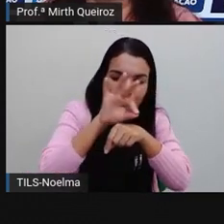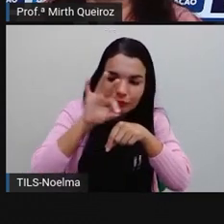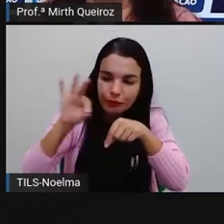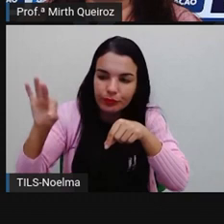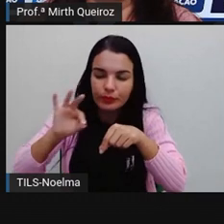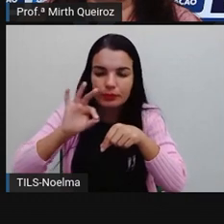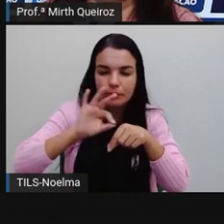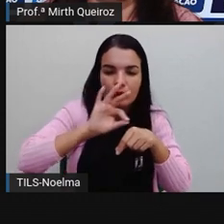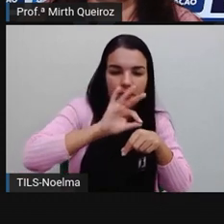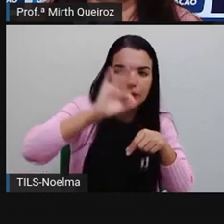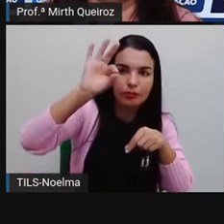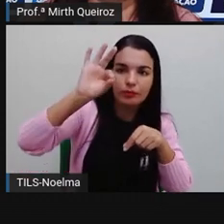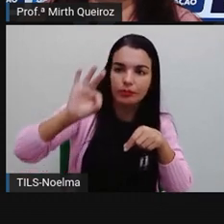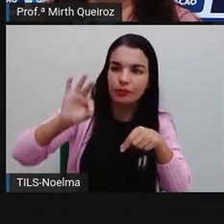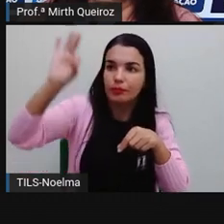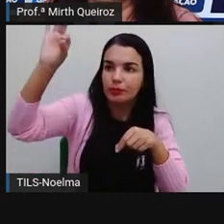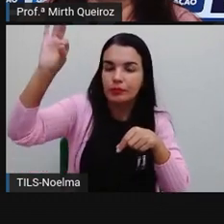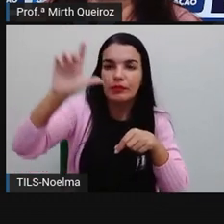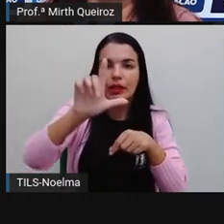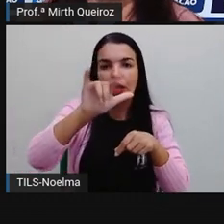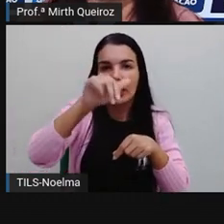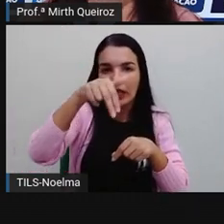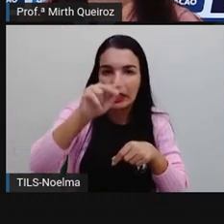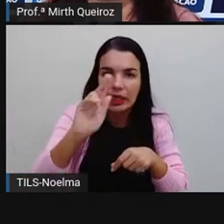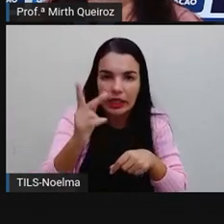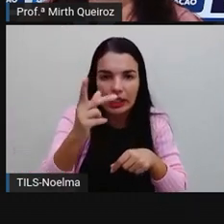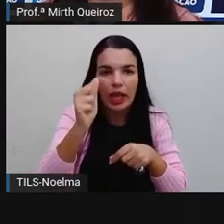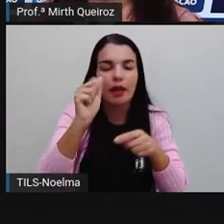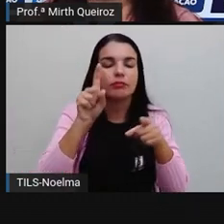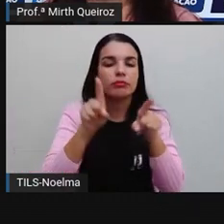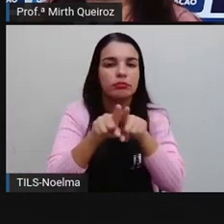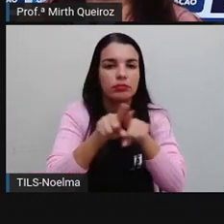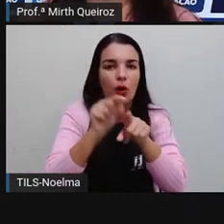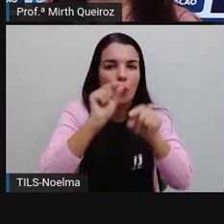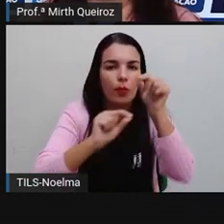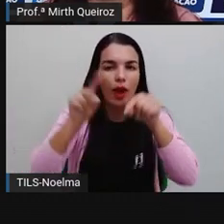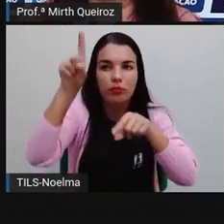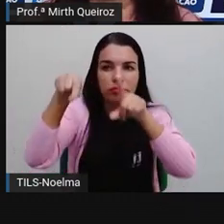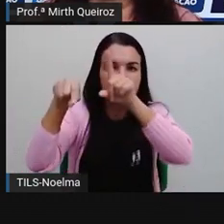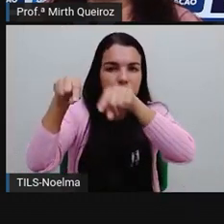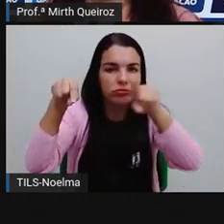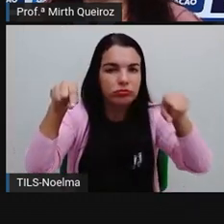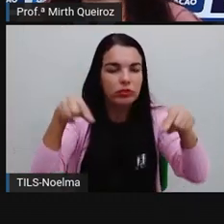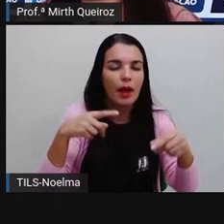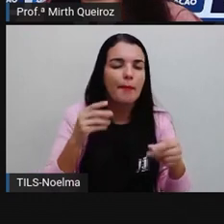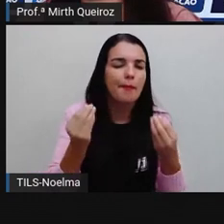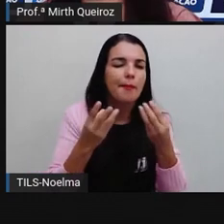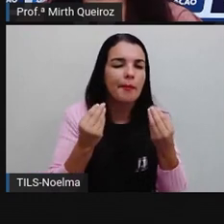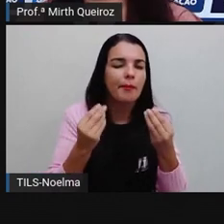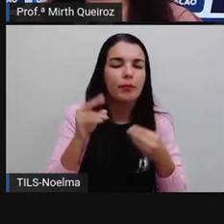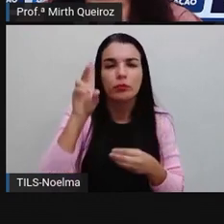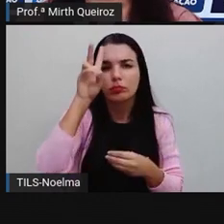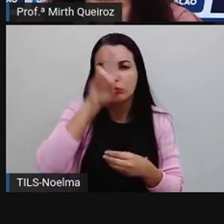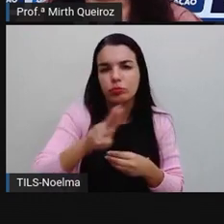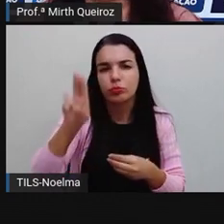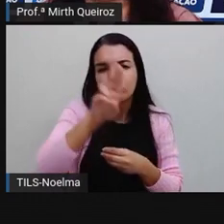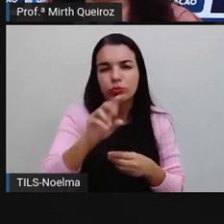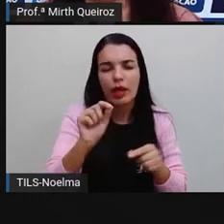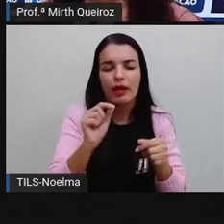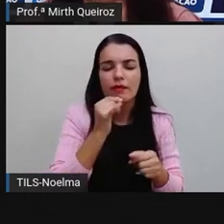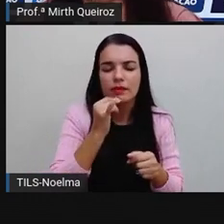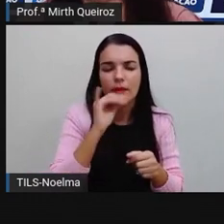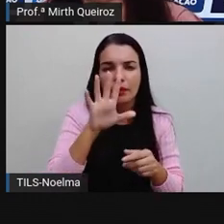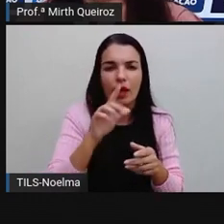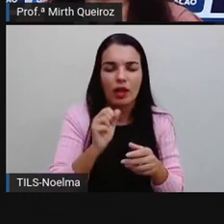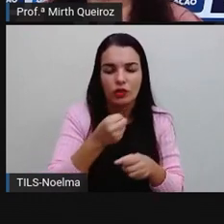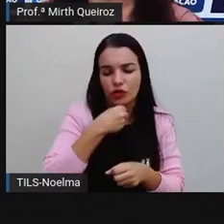representar aí estes dados. Esse gráfico de linhas, ele é muito utilizado em pesquisas, por exemplo, que a gente tem em jornal,